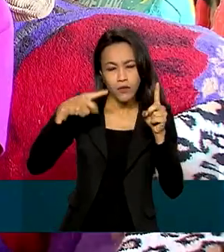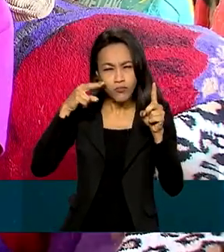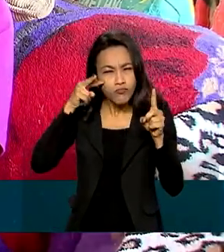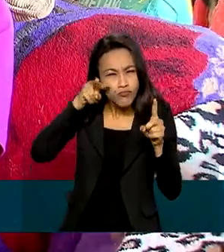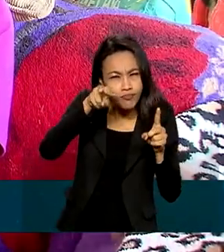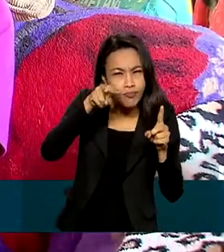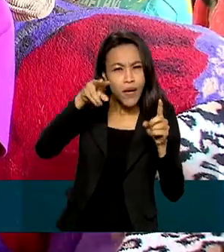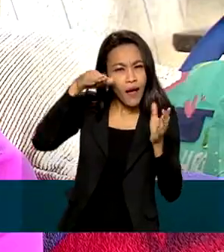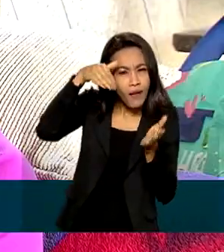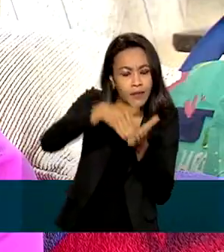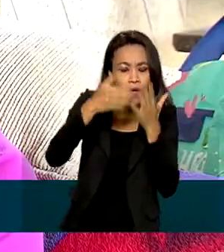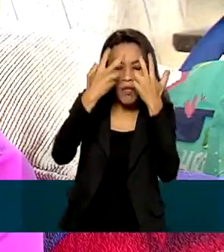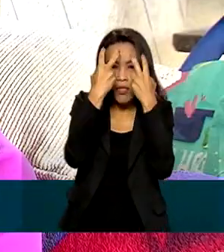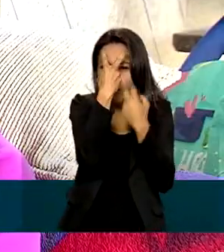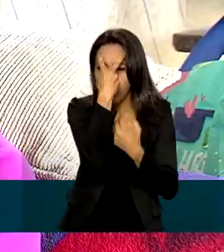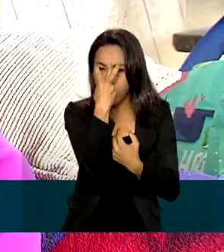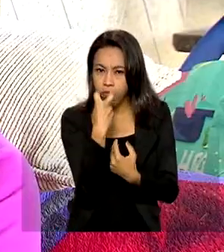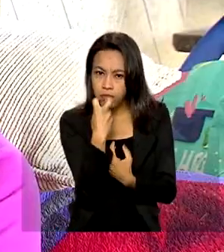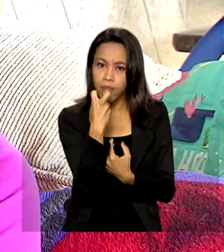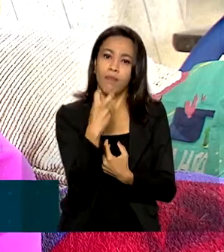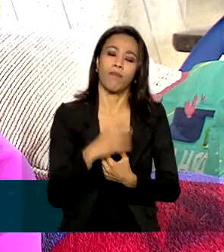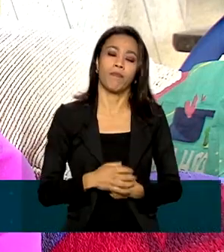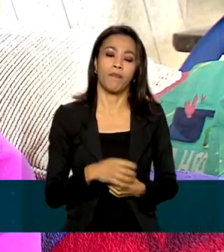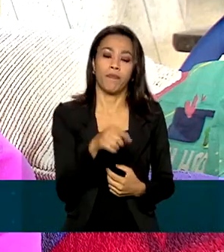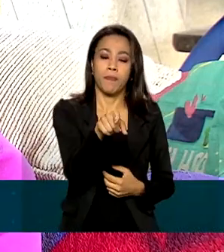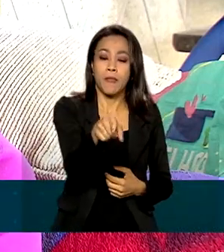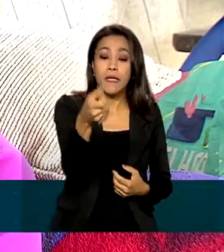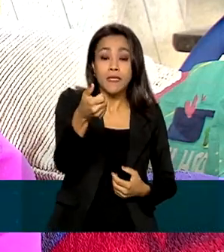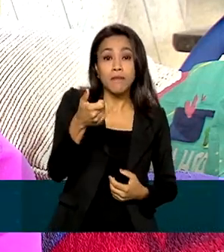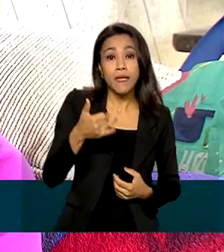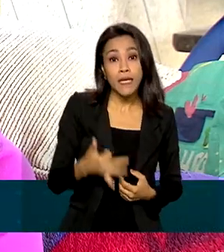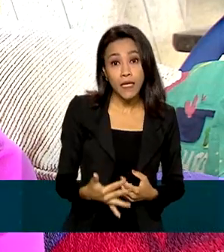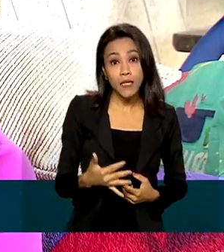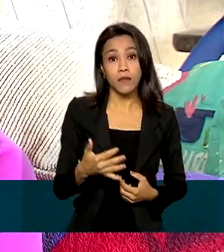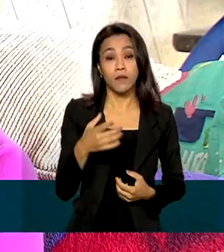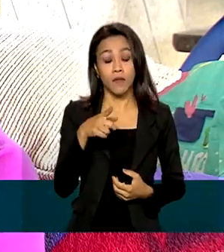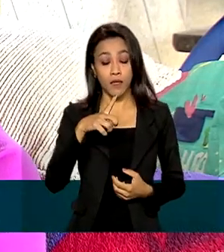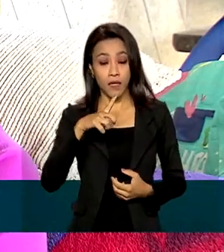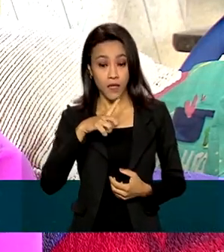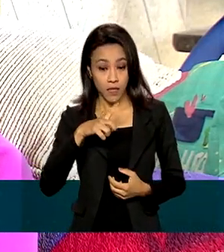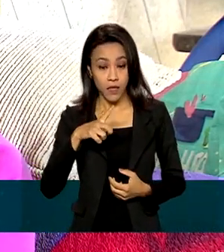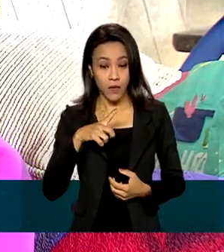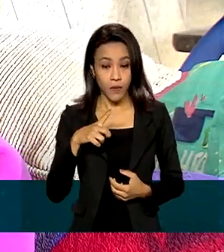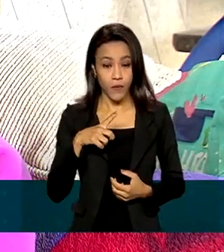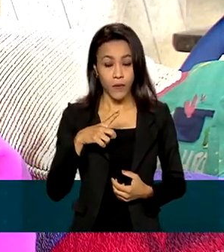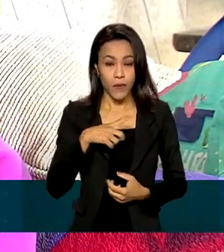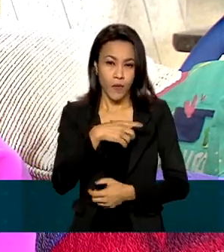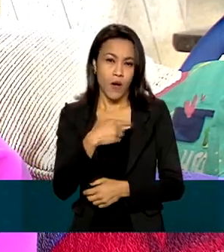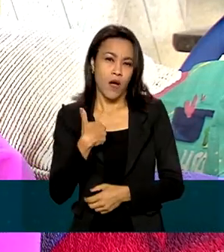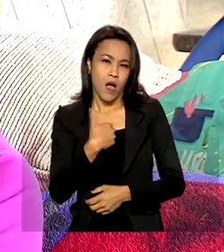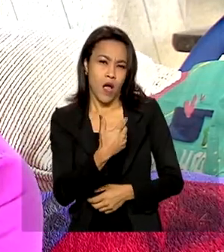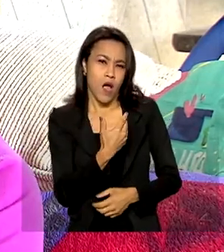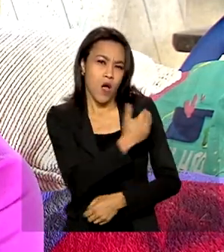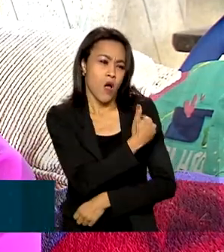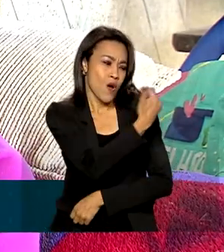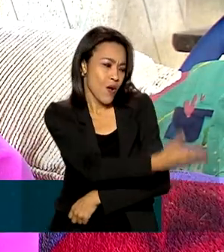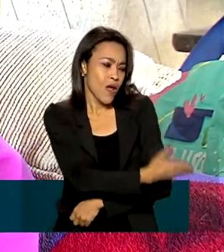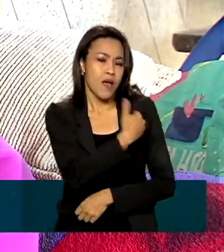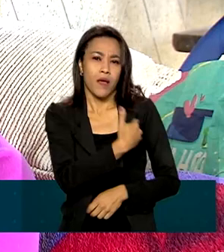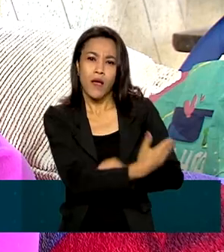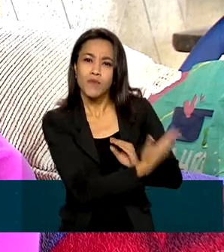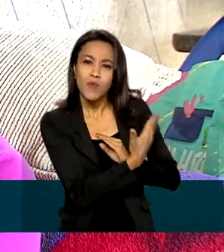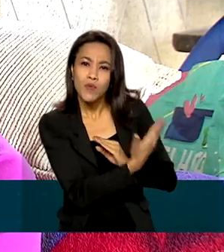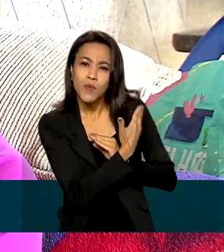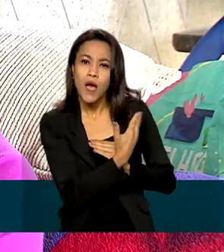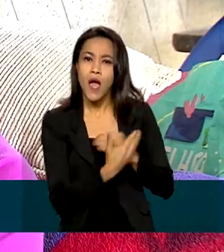até a cegueira. Dependia de as pessoas me ajudarem, os colegas de classe, de estar para mim.